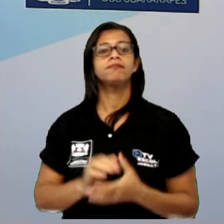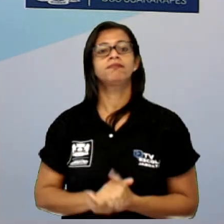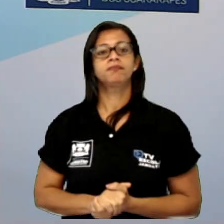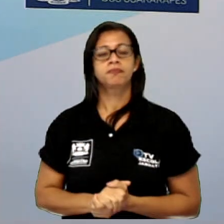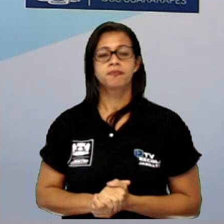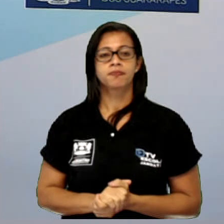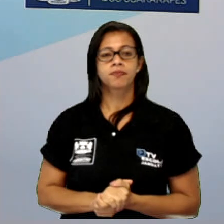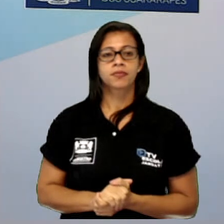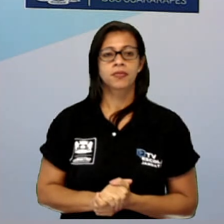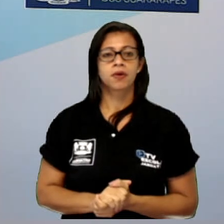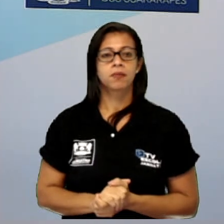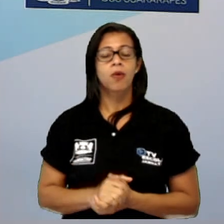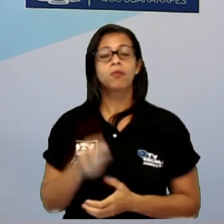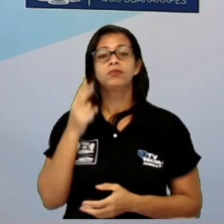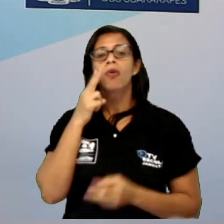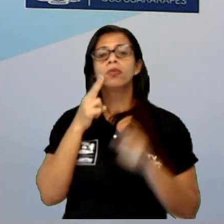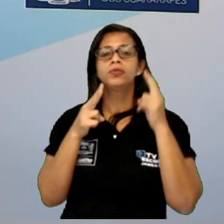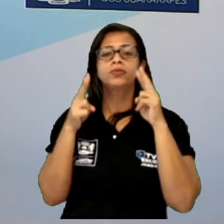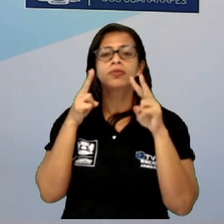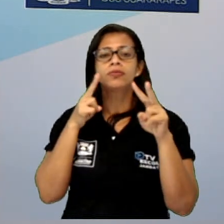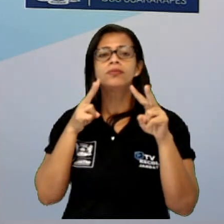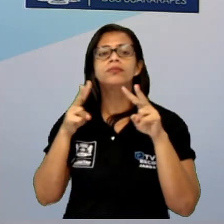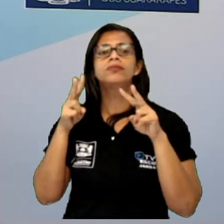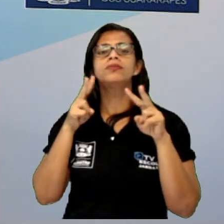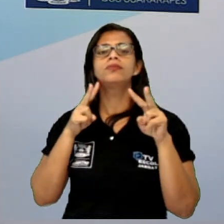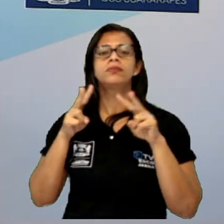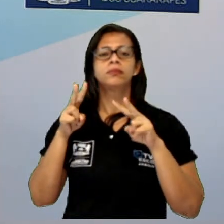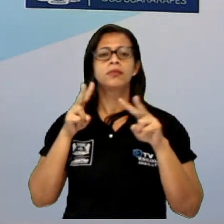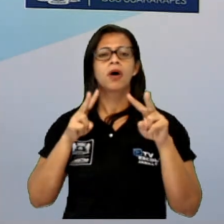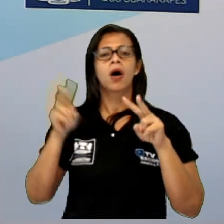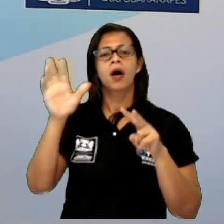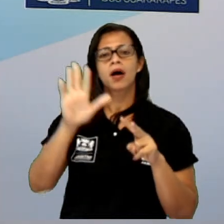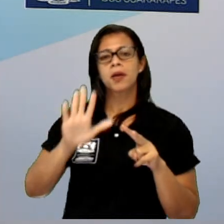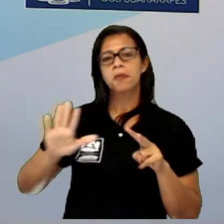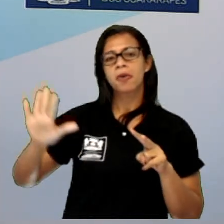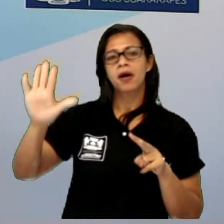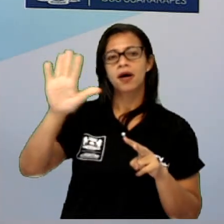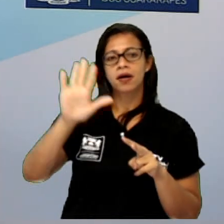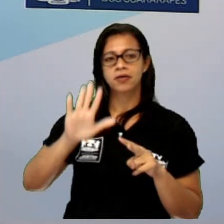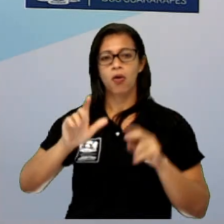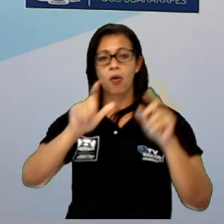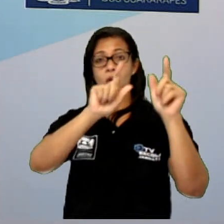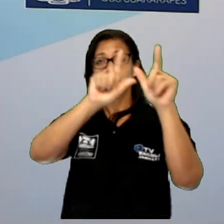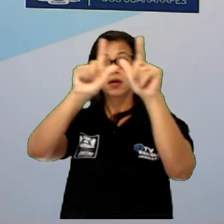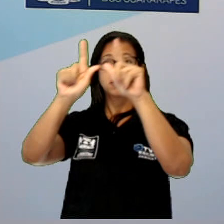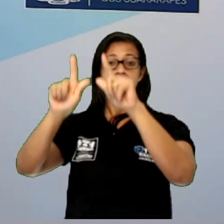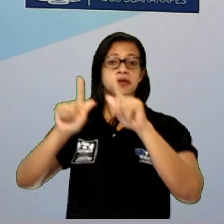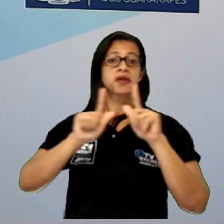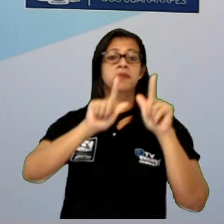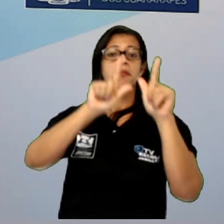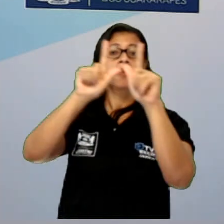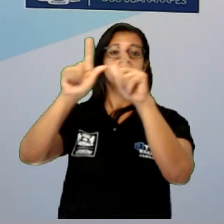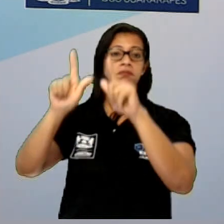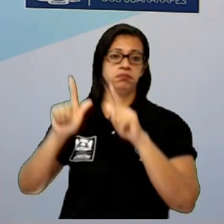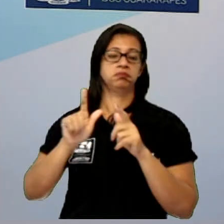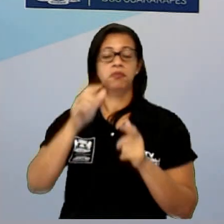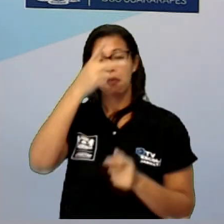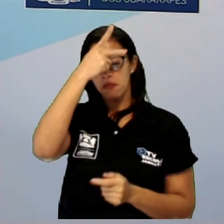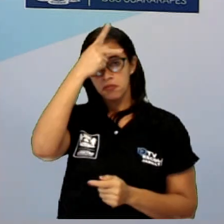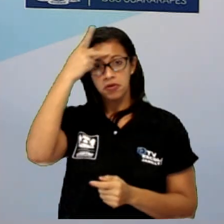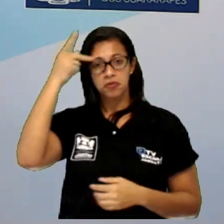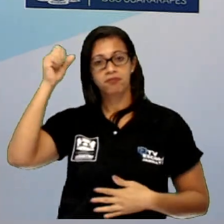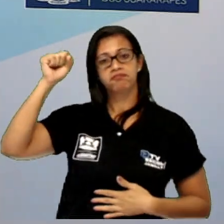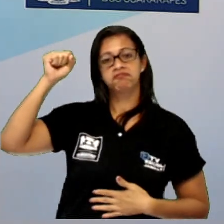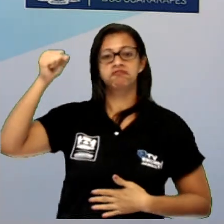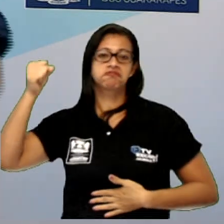aí, que eles até colocam imagens, né? De gente dançando forró, né? Porque tá em época junina, gente, então o pessoal